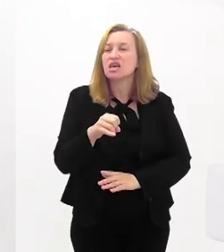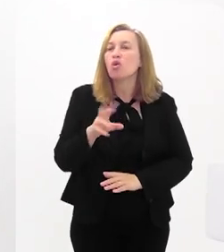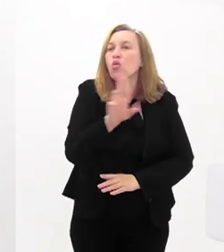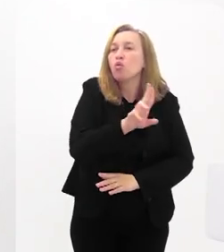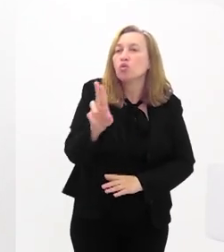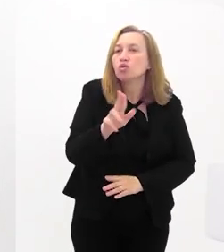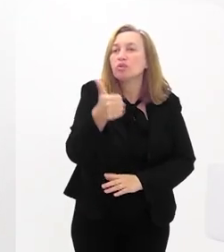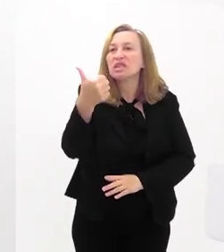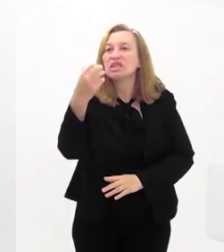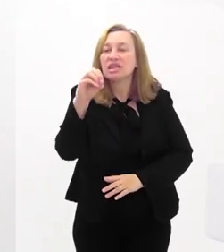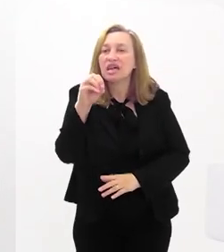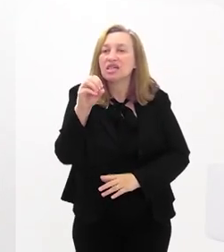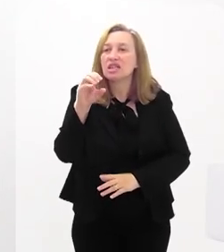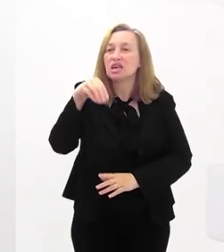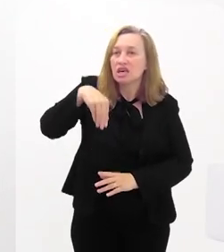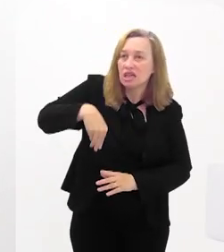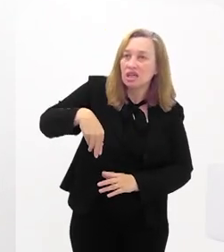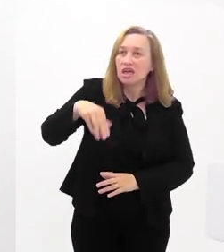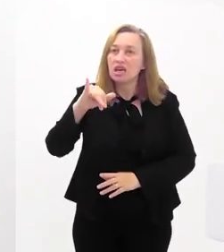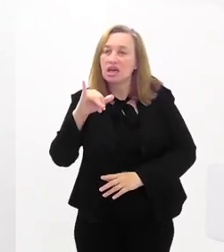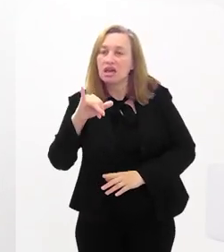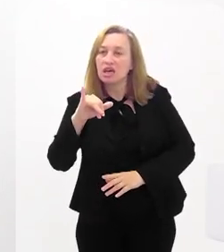vendo. Cite o nome de 10 quilômetros.